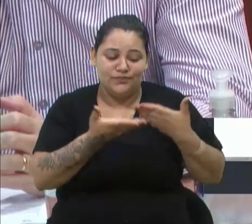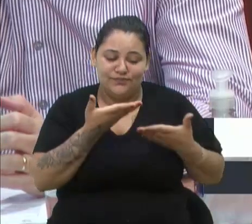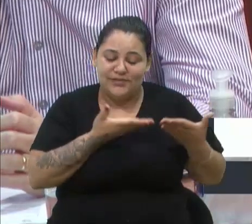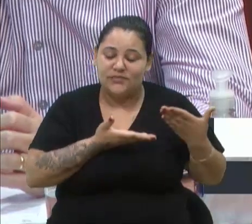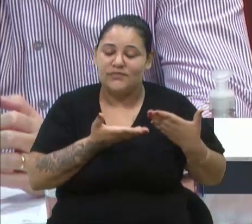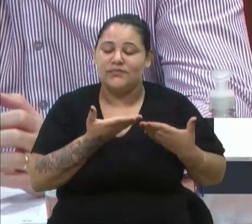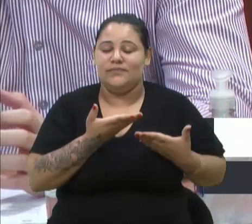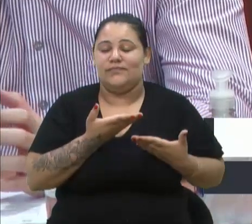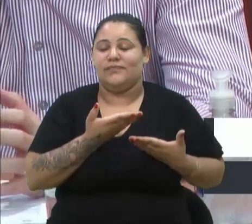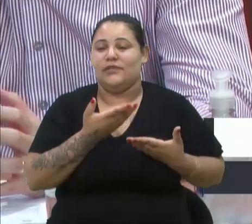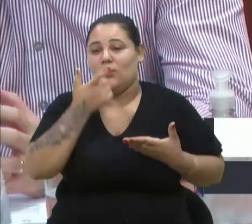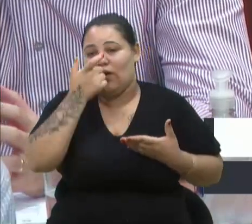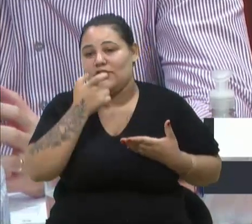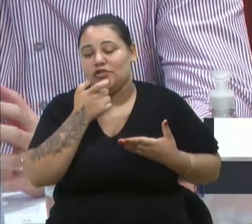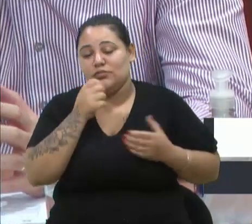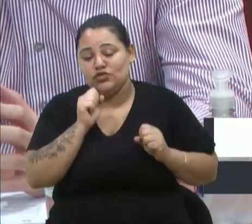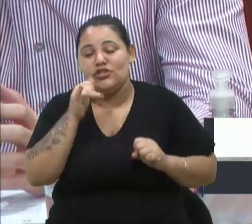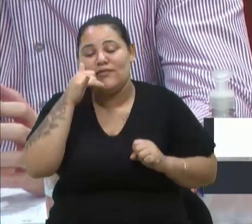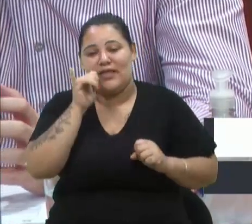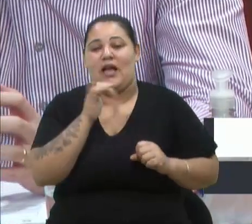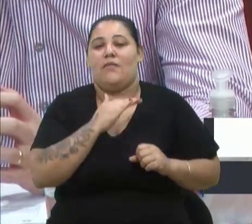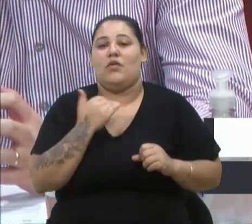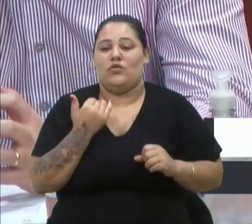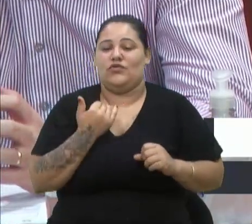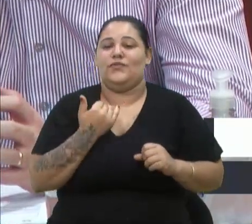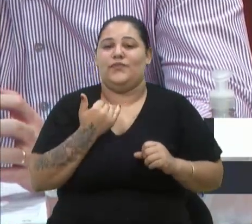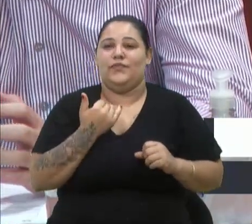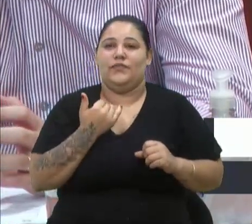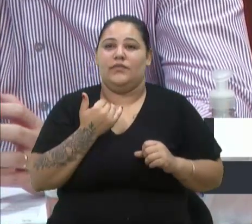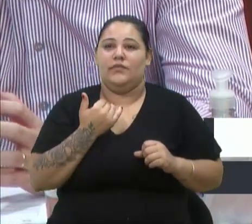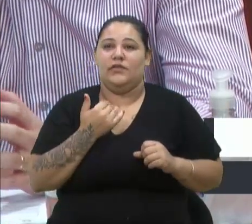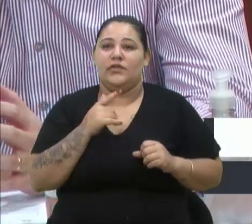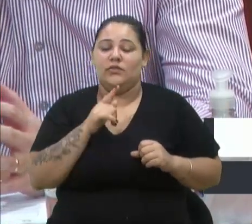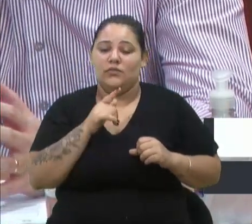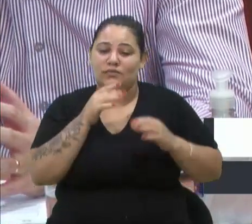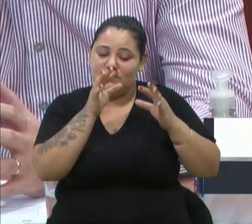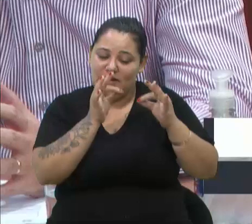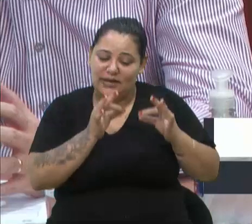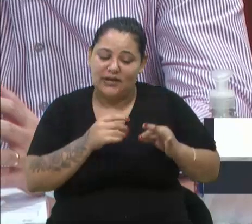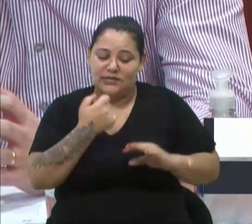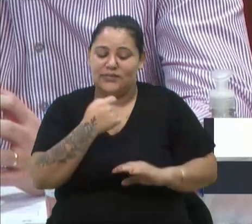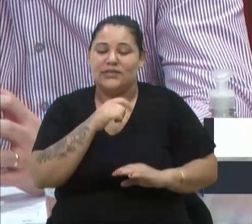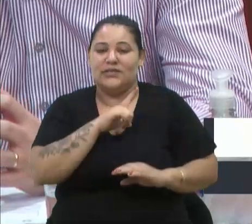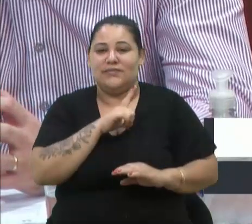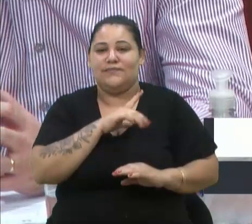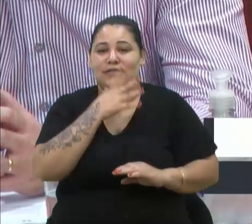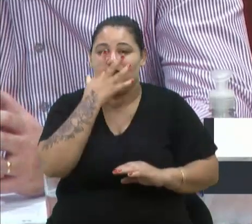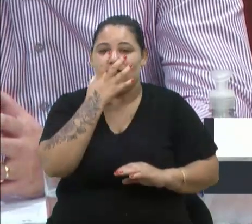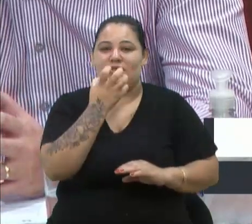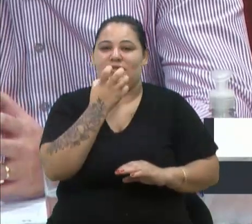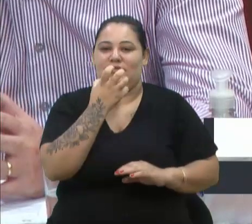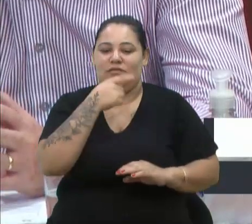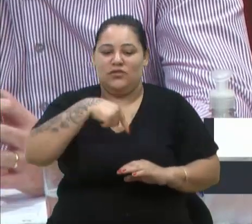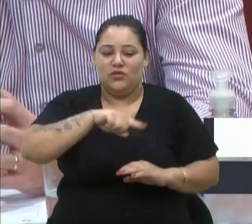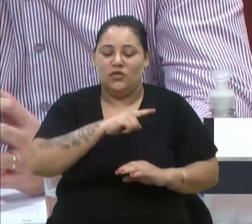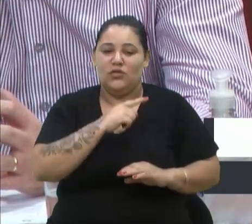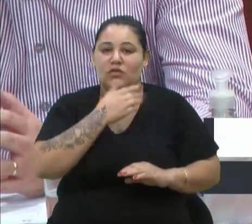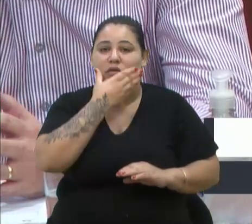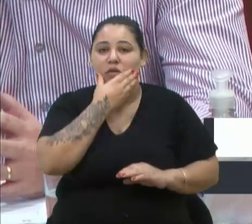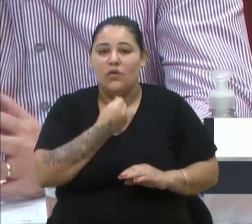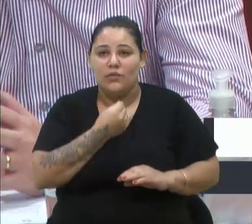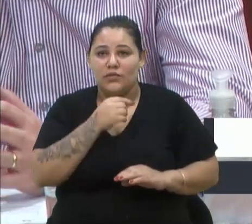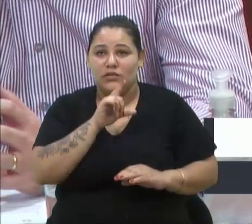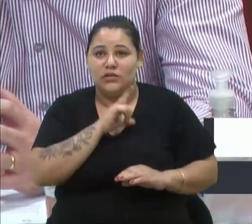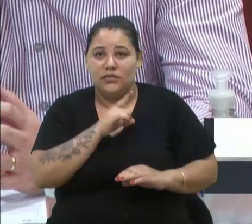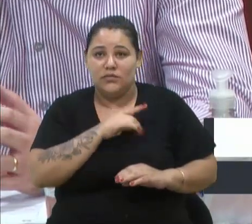Então, isso é uma questão independente de qualquer outra coisa que a gente tem que levar a sério e que nós, homens, temos muita dificuldade de